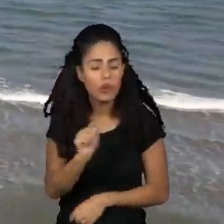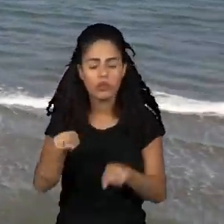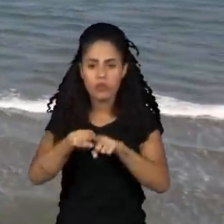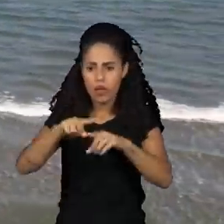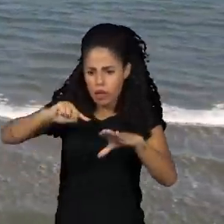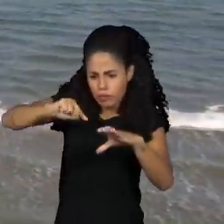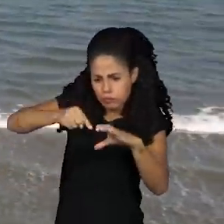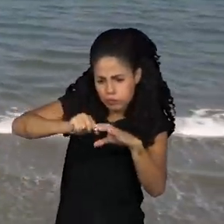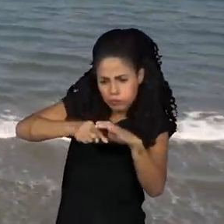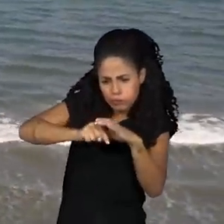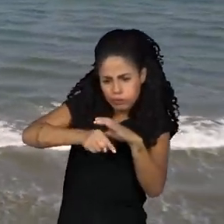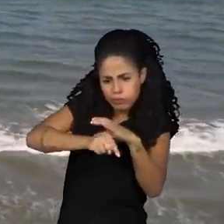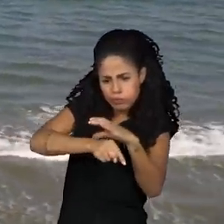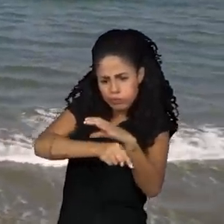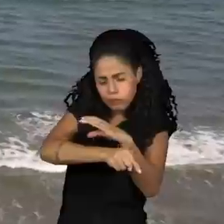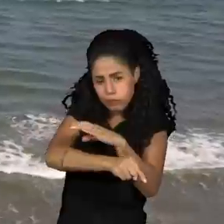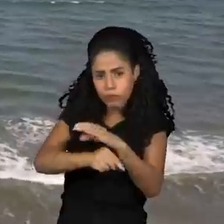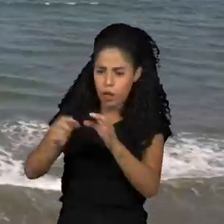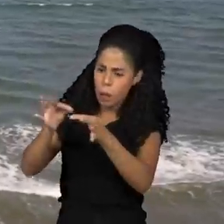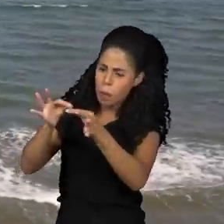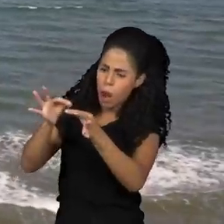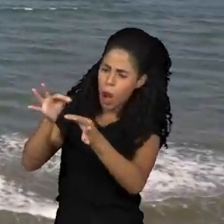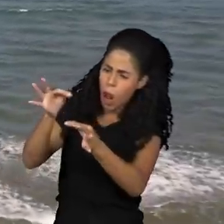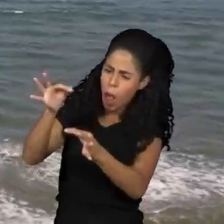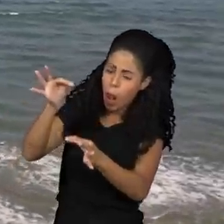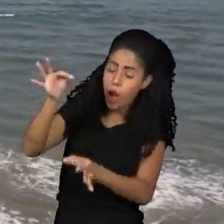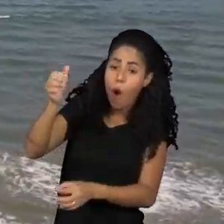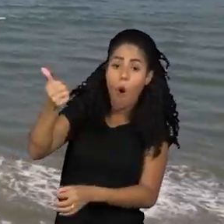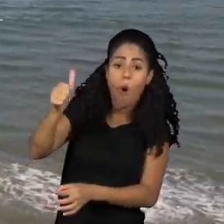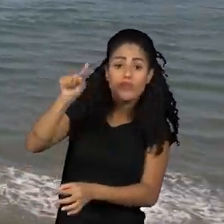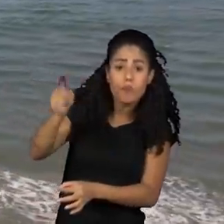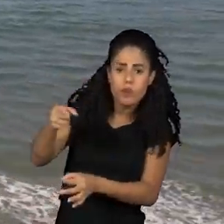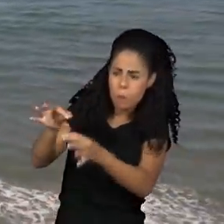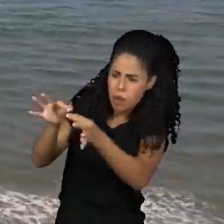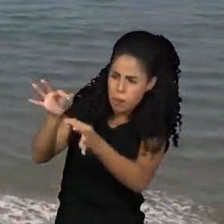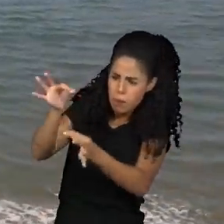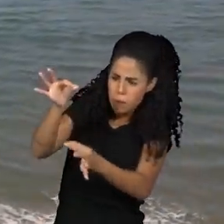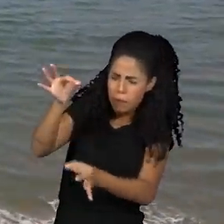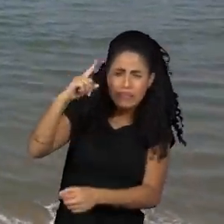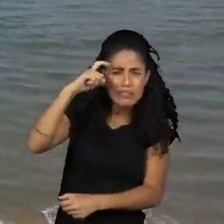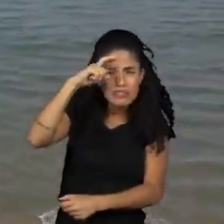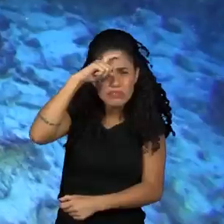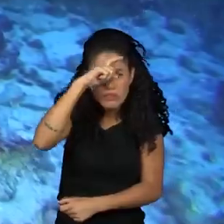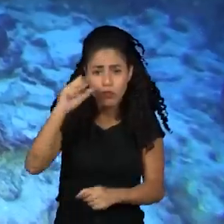profundidades, que podem chegar a 11 mil metros, dificultam as pesquisas.